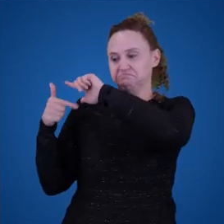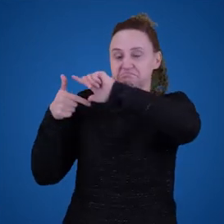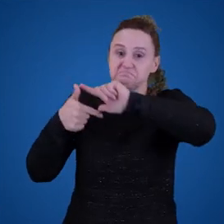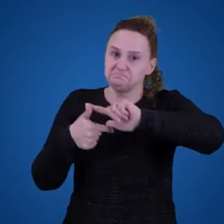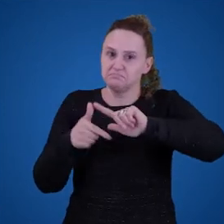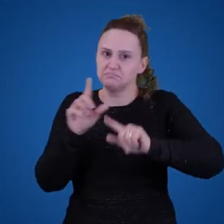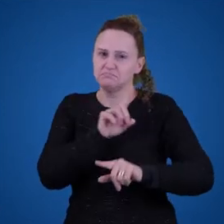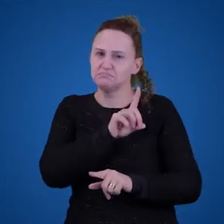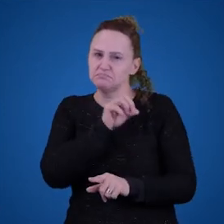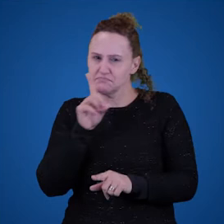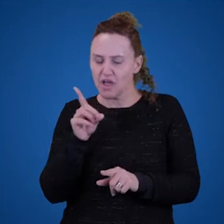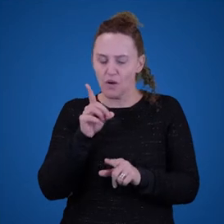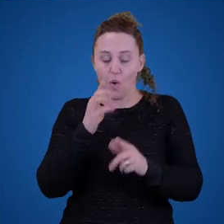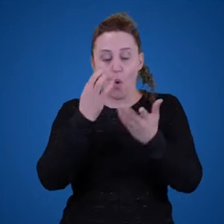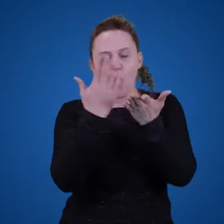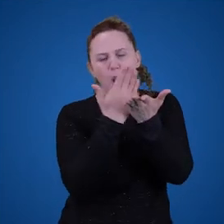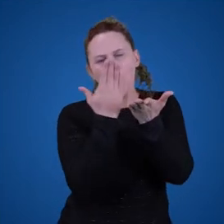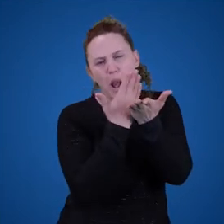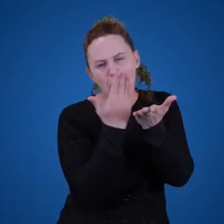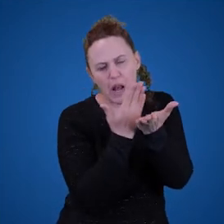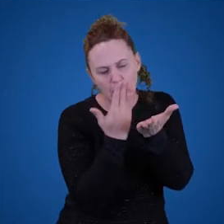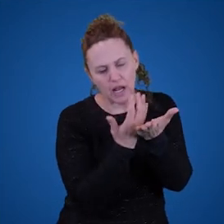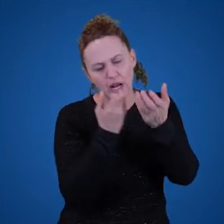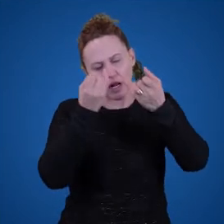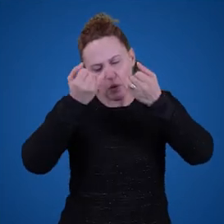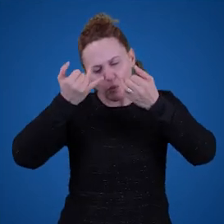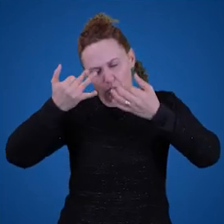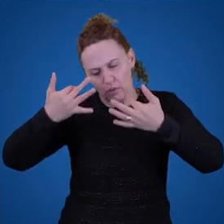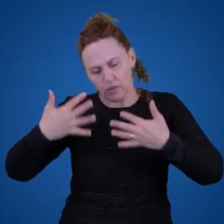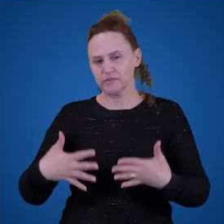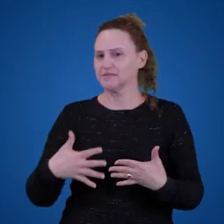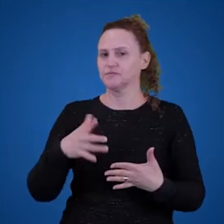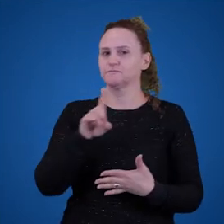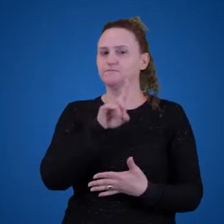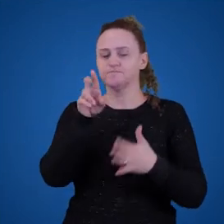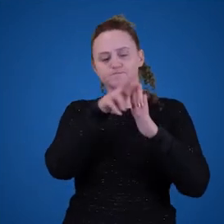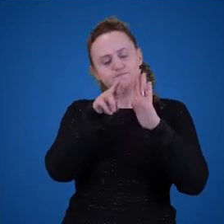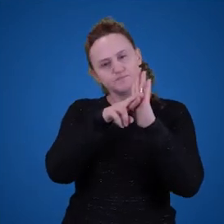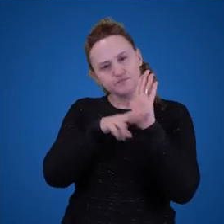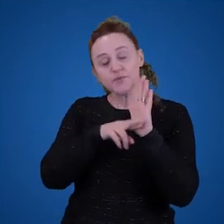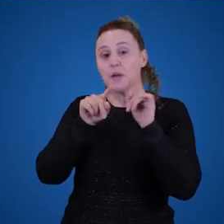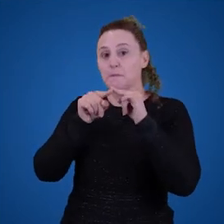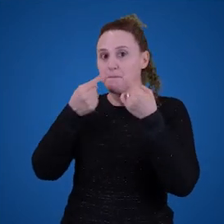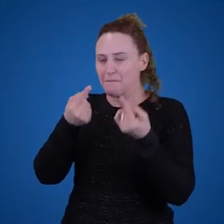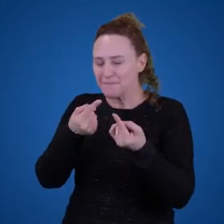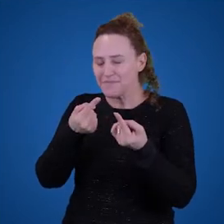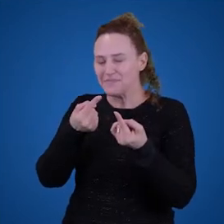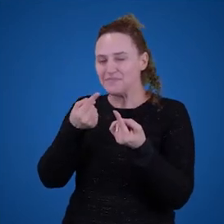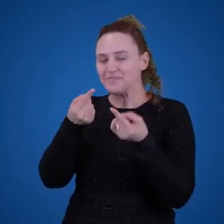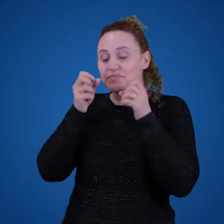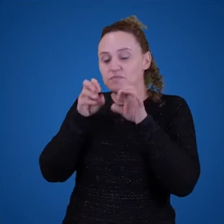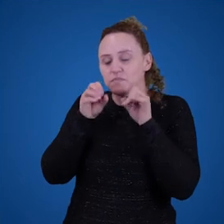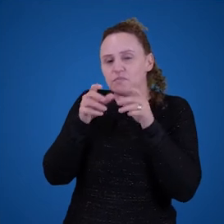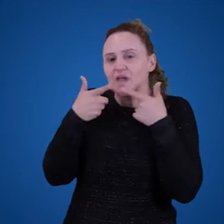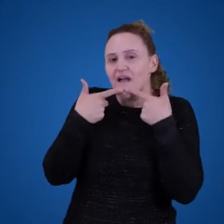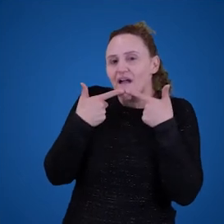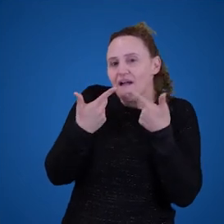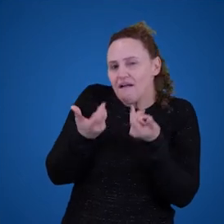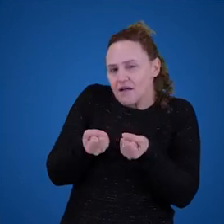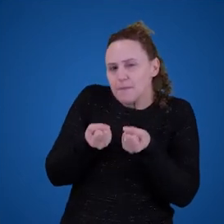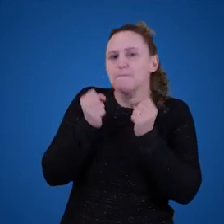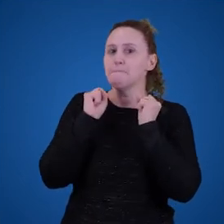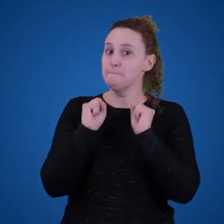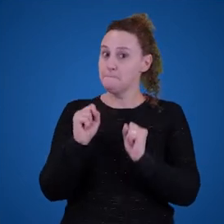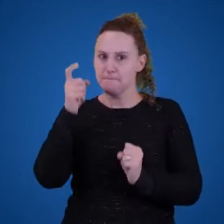série de livros ou escolas literárias. Mas também ensinar que a linguagem pode ser pensada